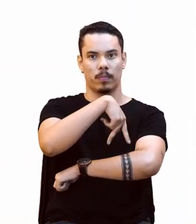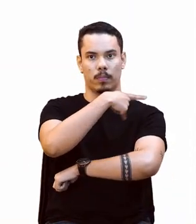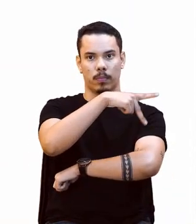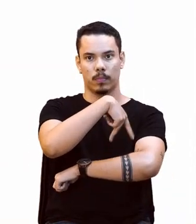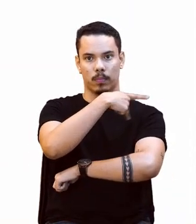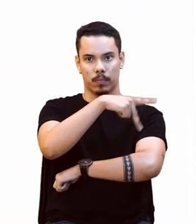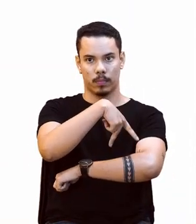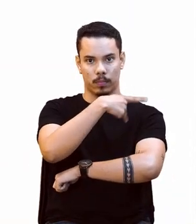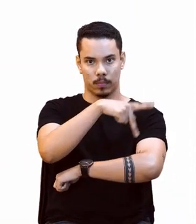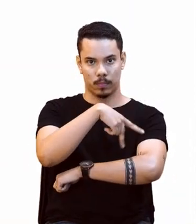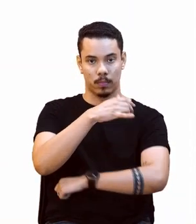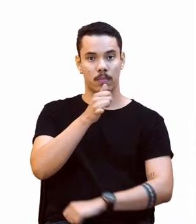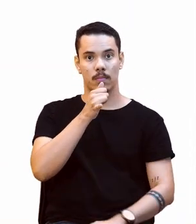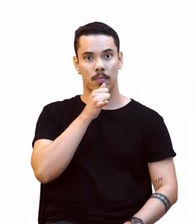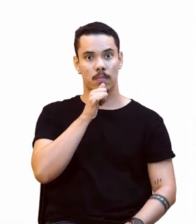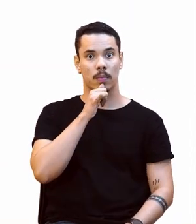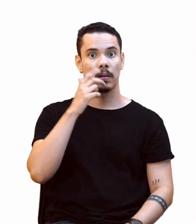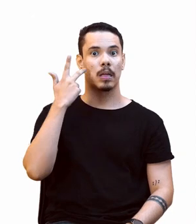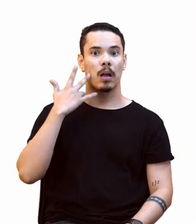natural.